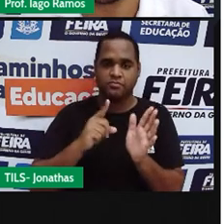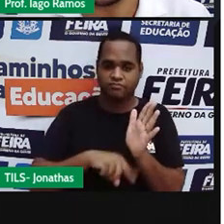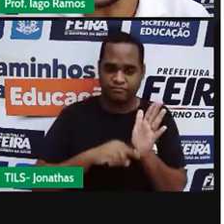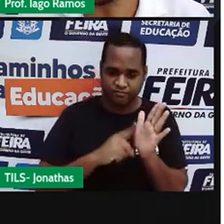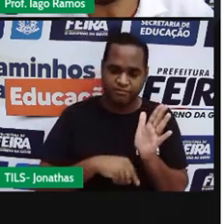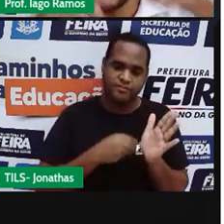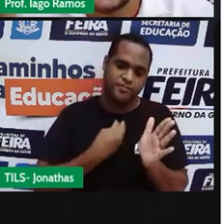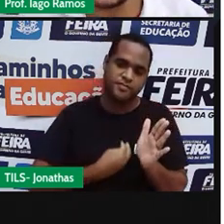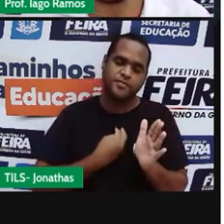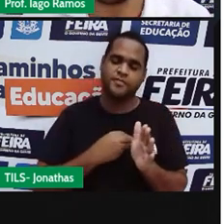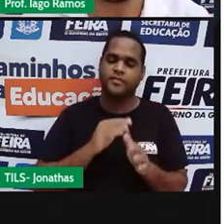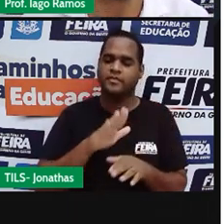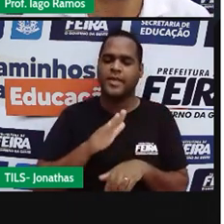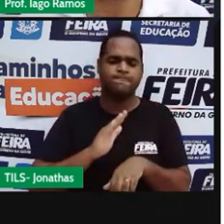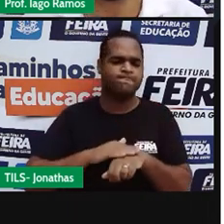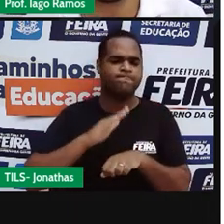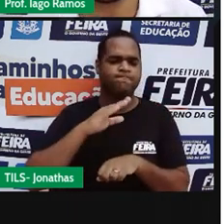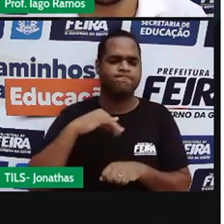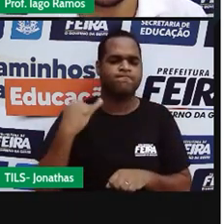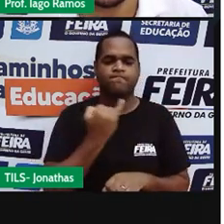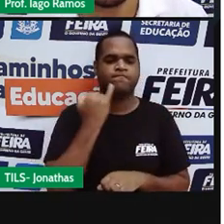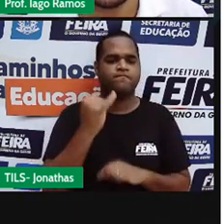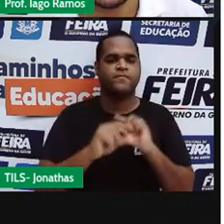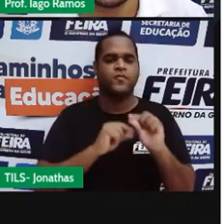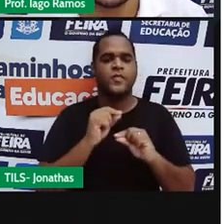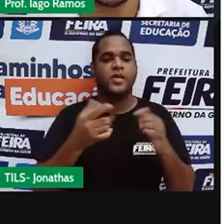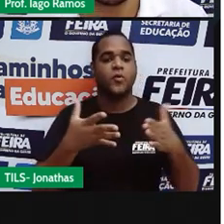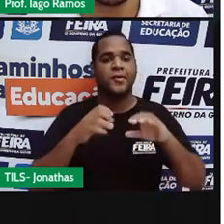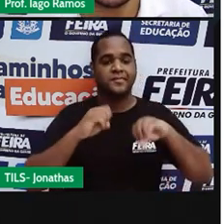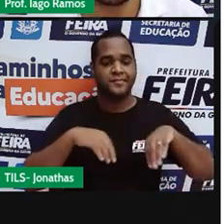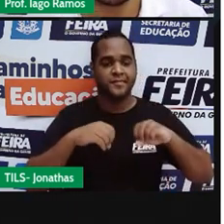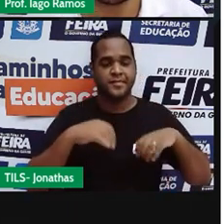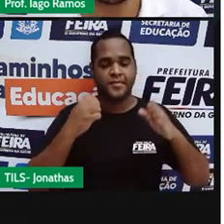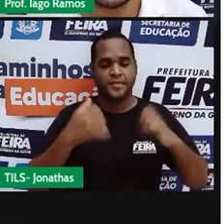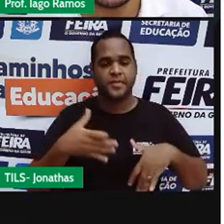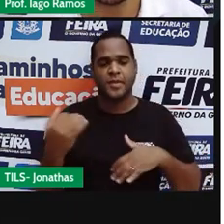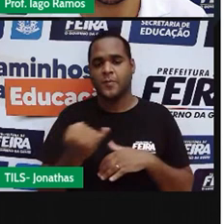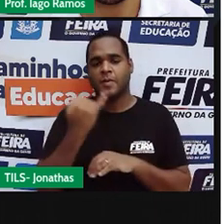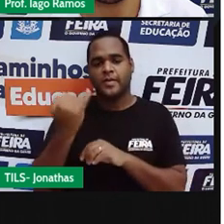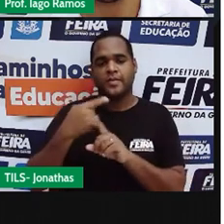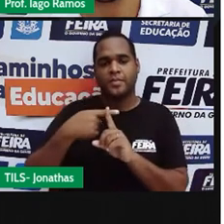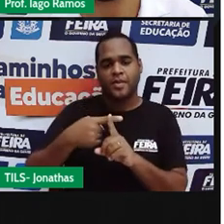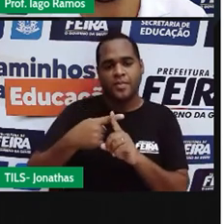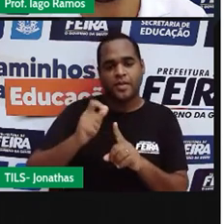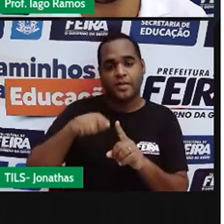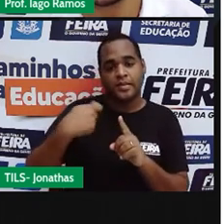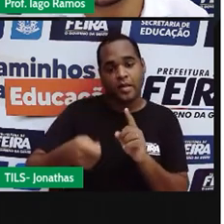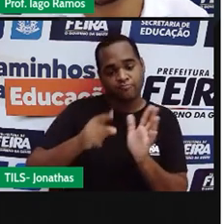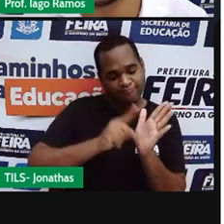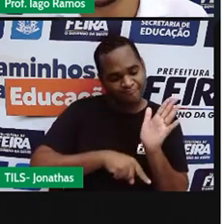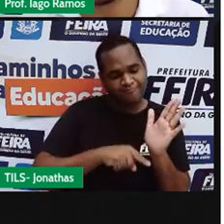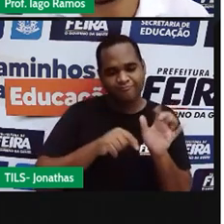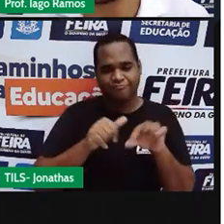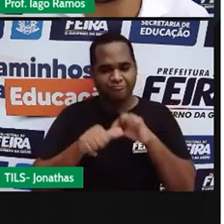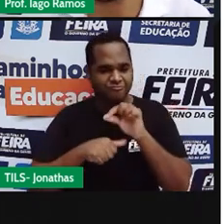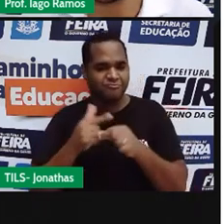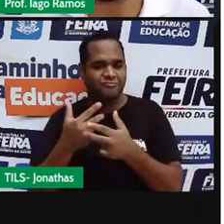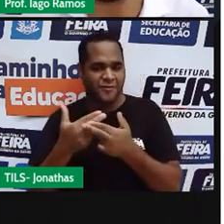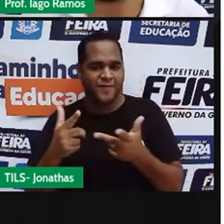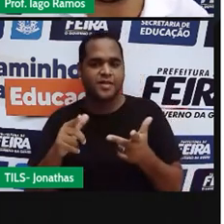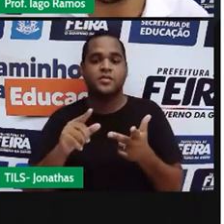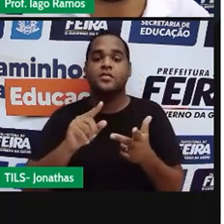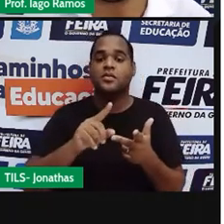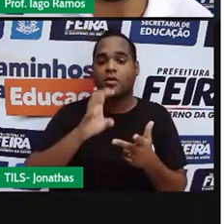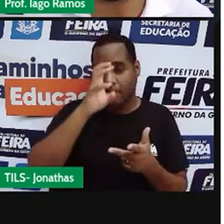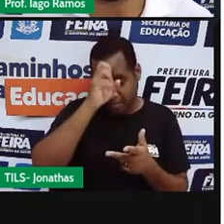e o mais importante nessa aula foi a gente efetuar a subtração com números inteiros. Foi a gente